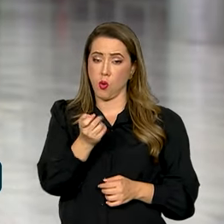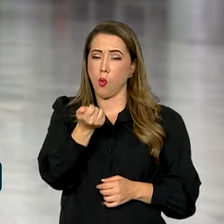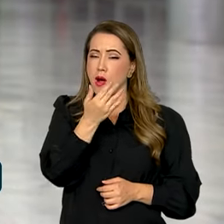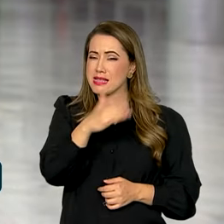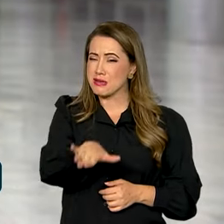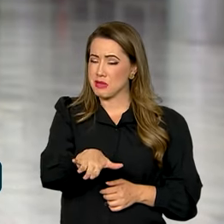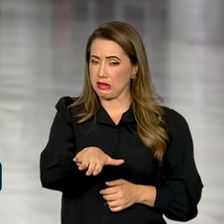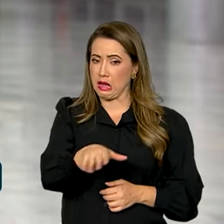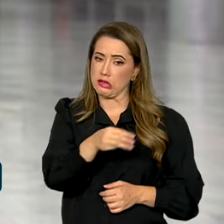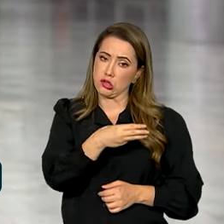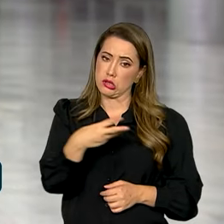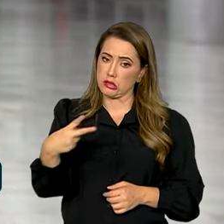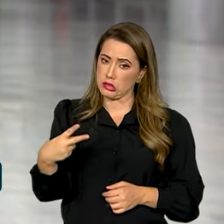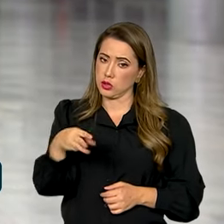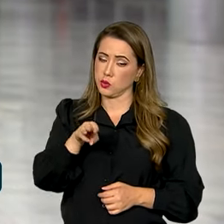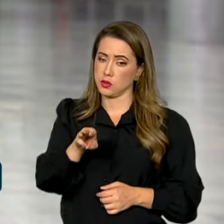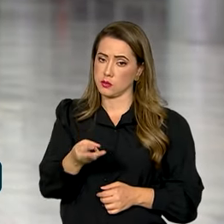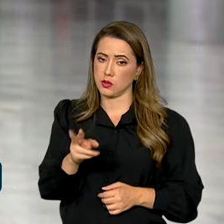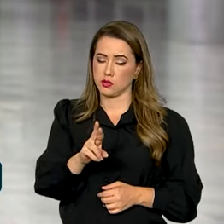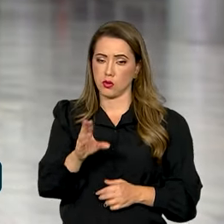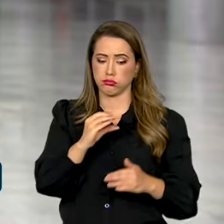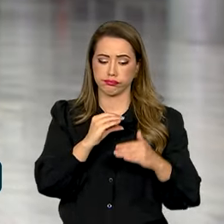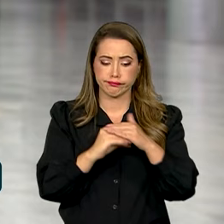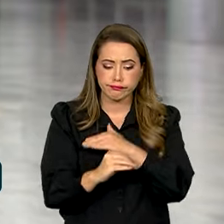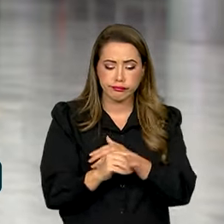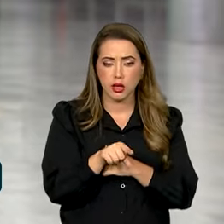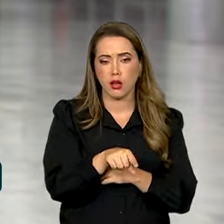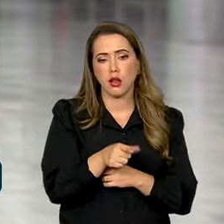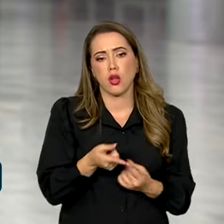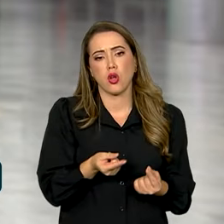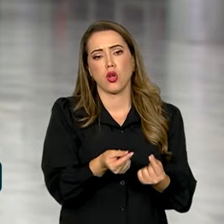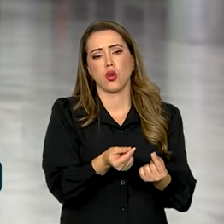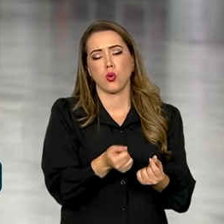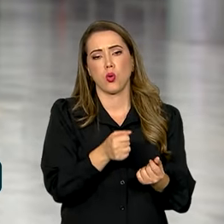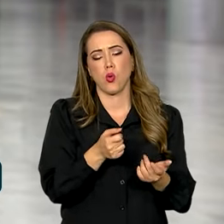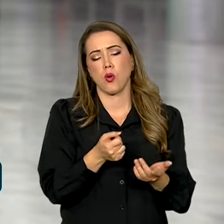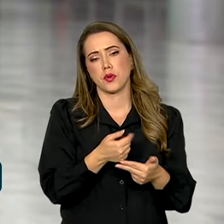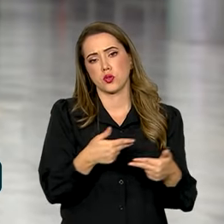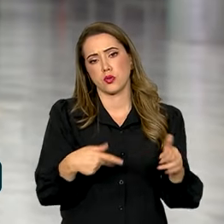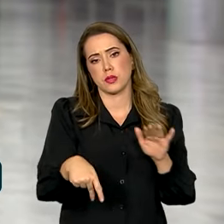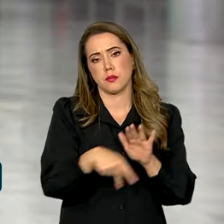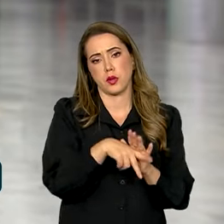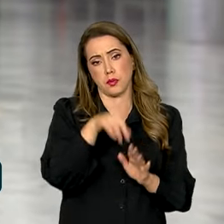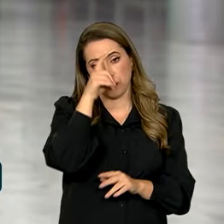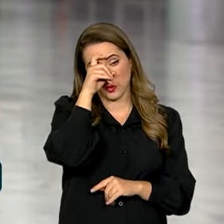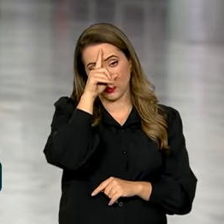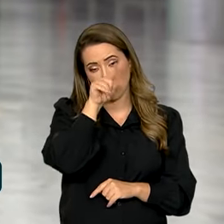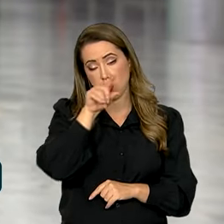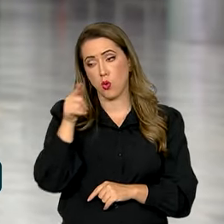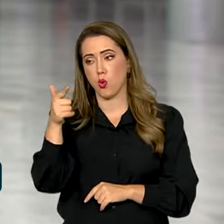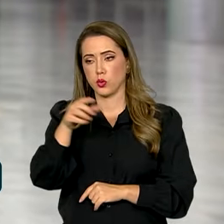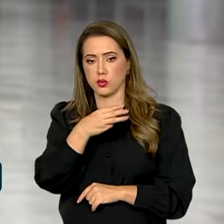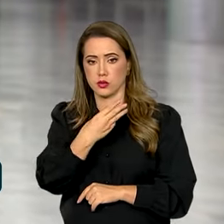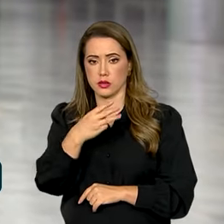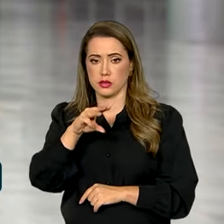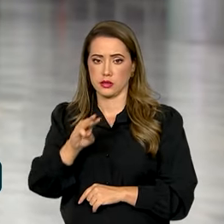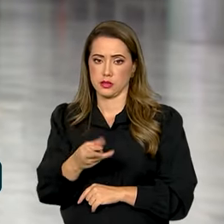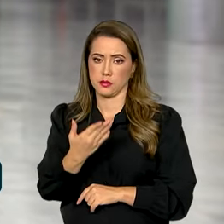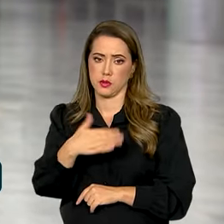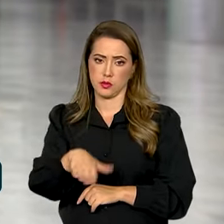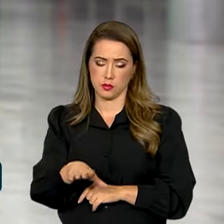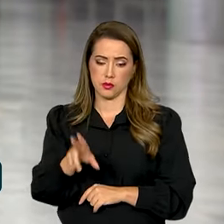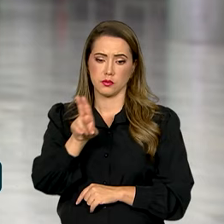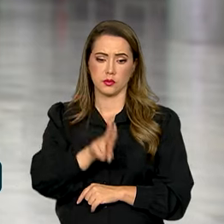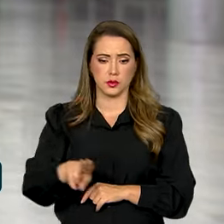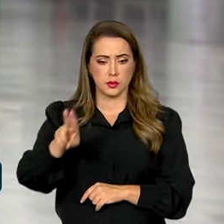a metade, R$ 32 milhões, serão usados para equipar hospitais. Outros R$,5 serão